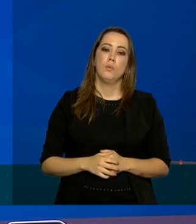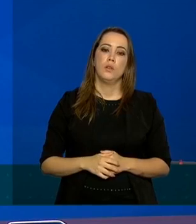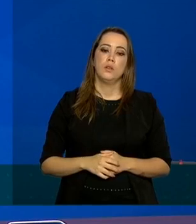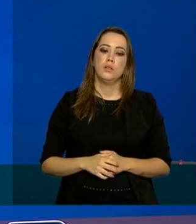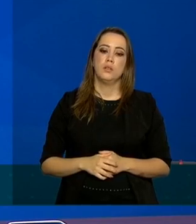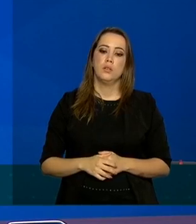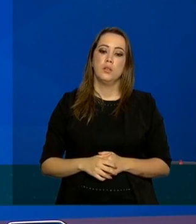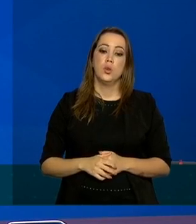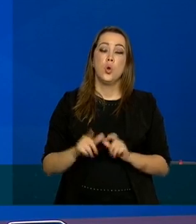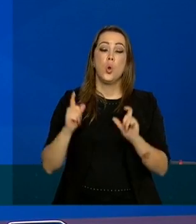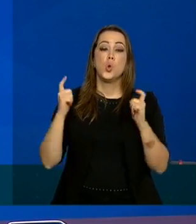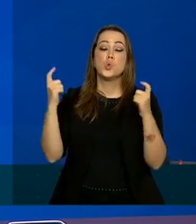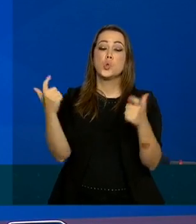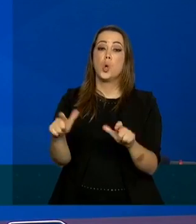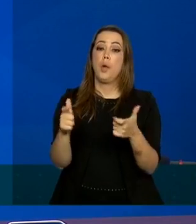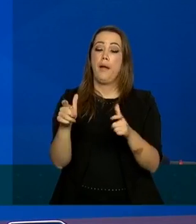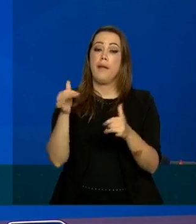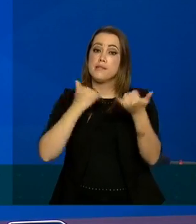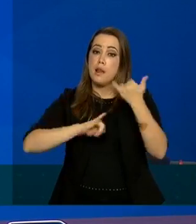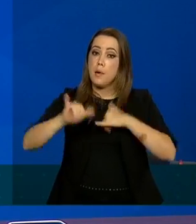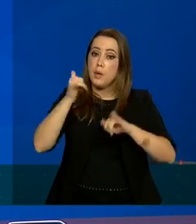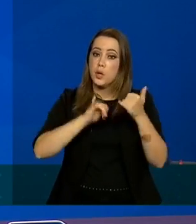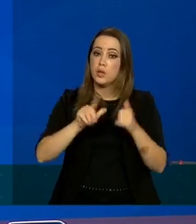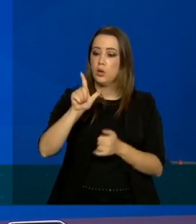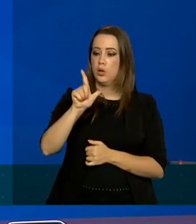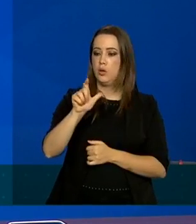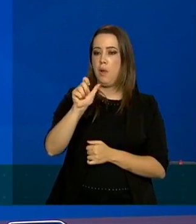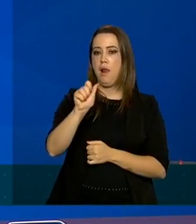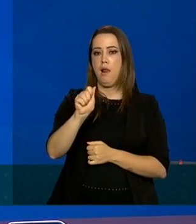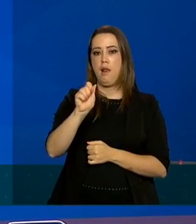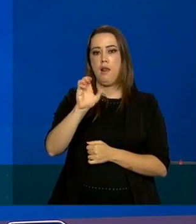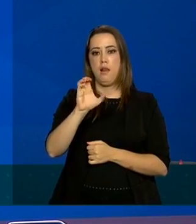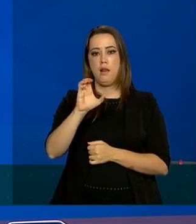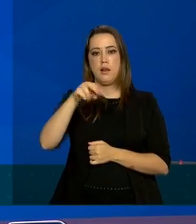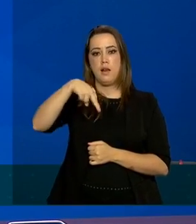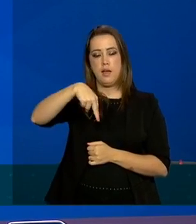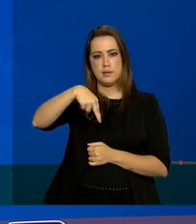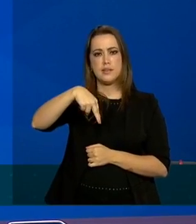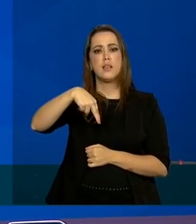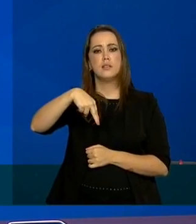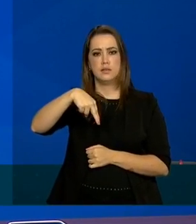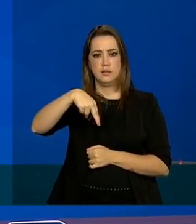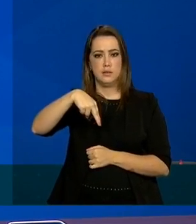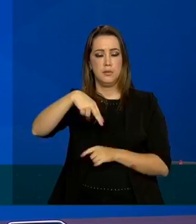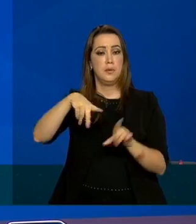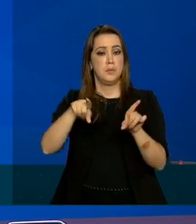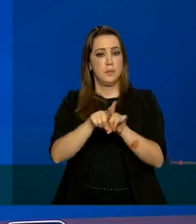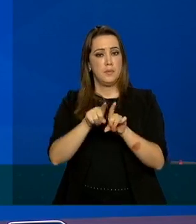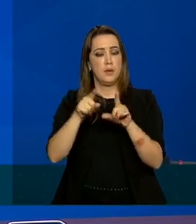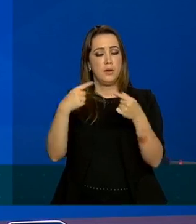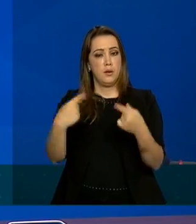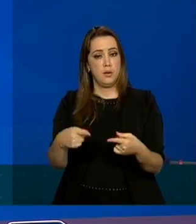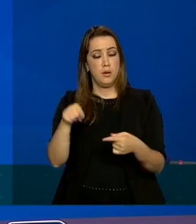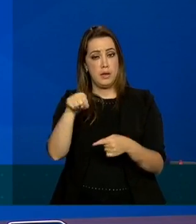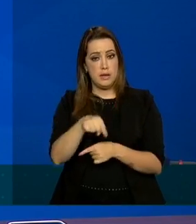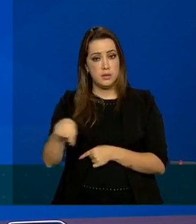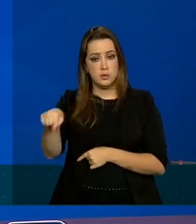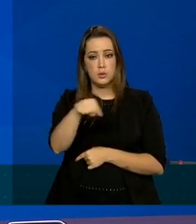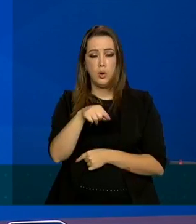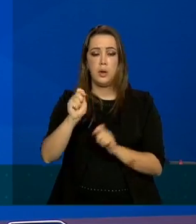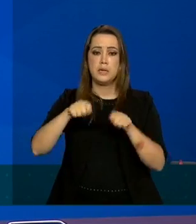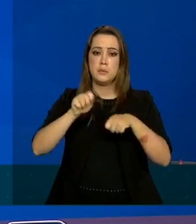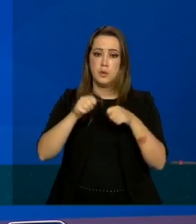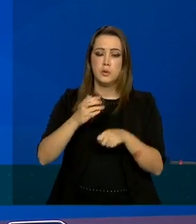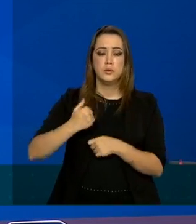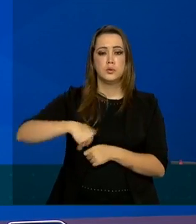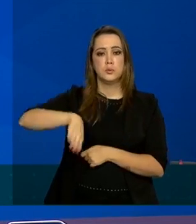LACENS e outros laboratórios de saúde pública que são colaboradores dos LACENS eles acabam que podem